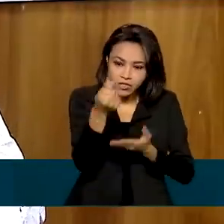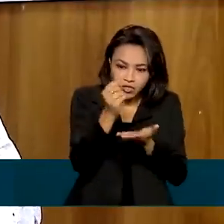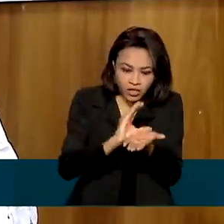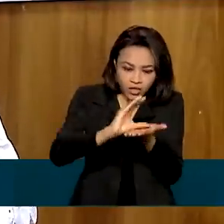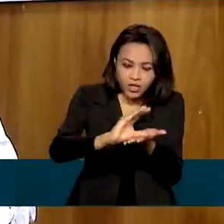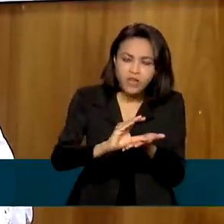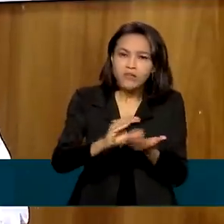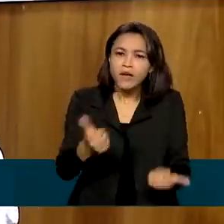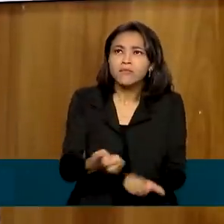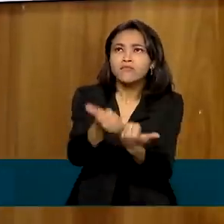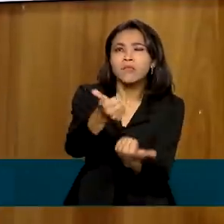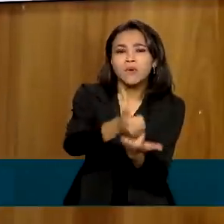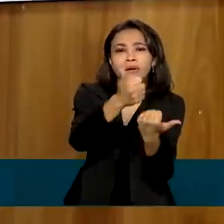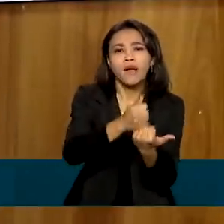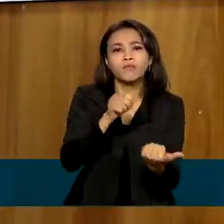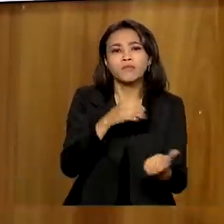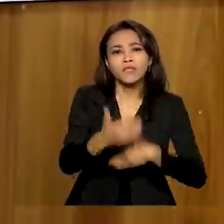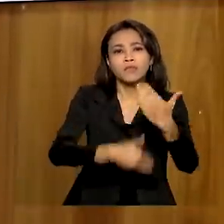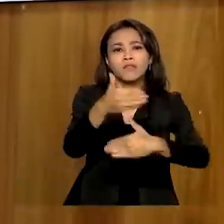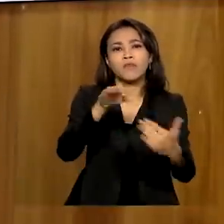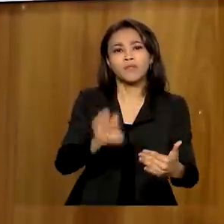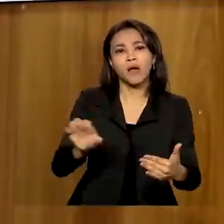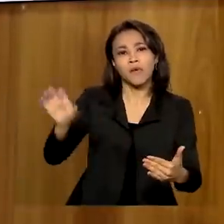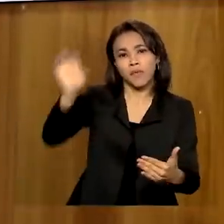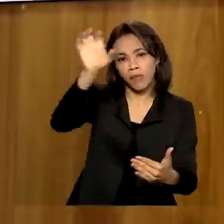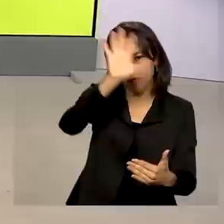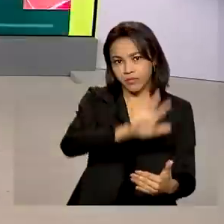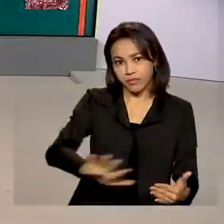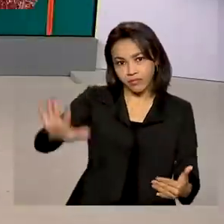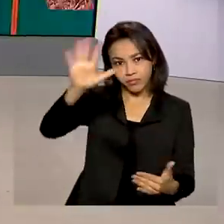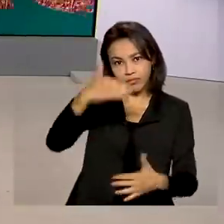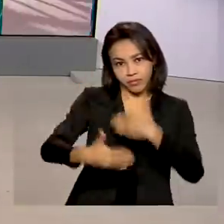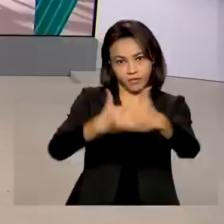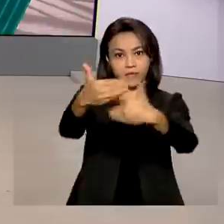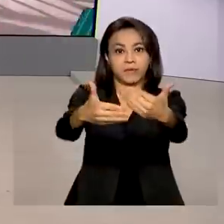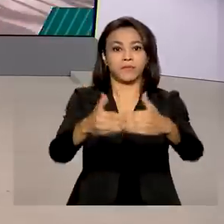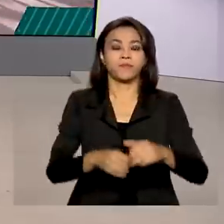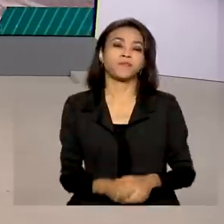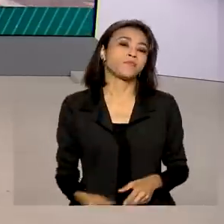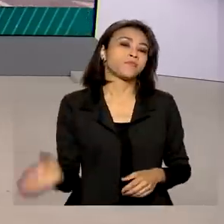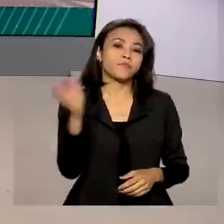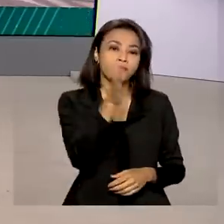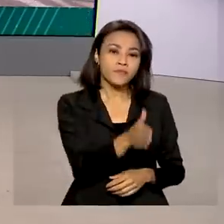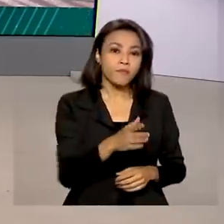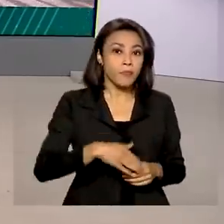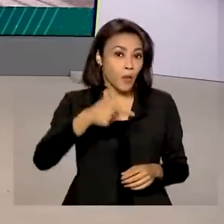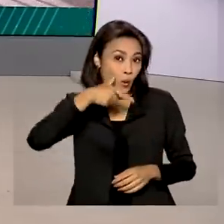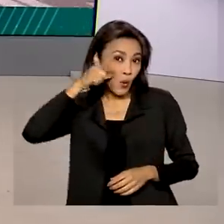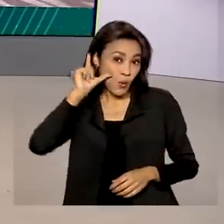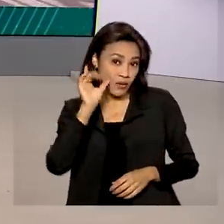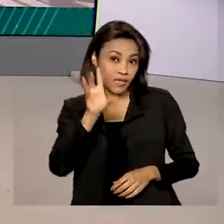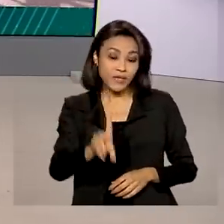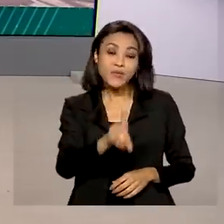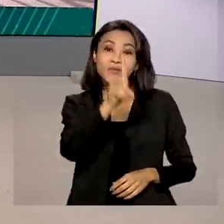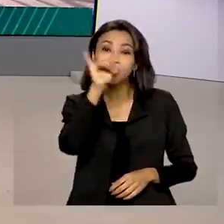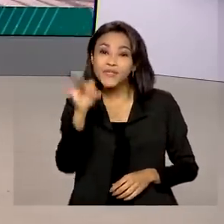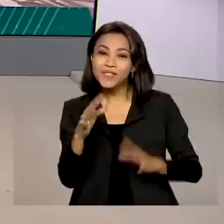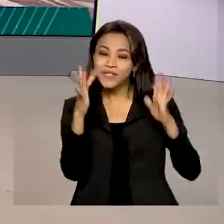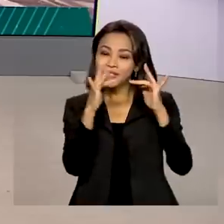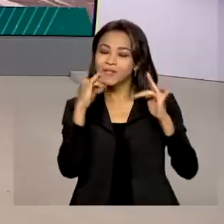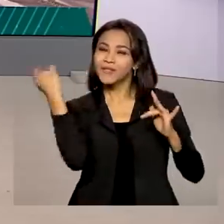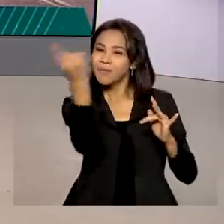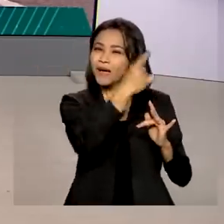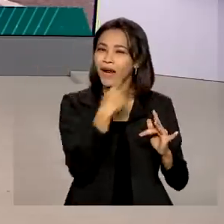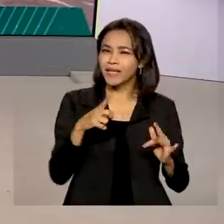regional, geração de empregos, aonde nós vamos estar com esses aeroportos. ontem foi o dia dos namorados e tem uma bebida que